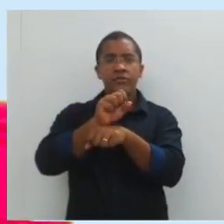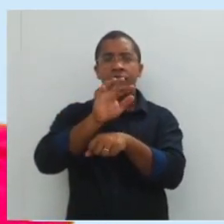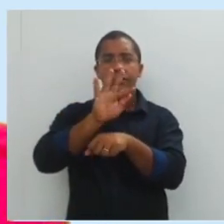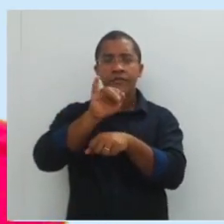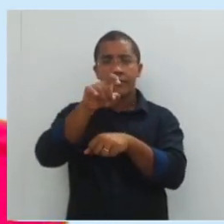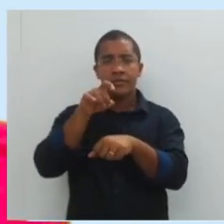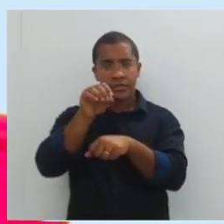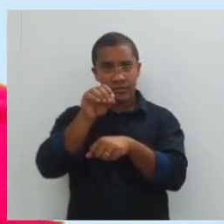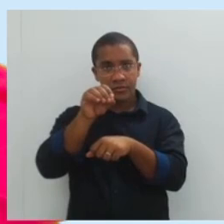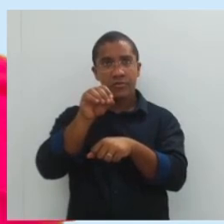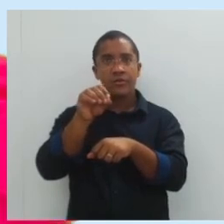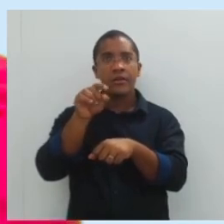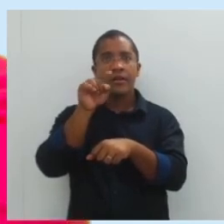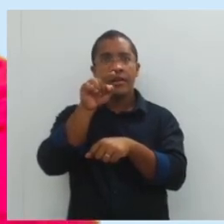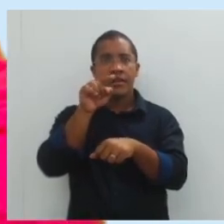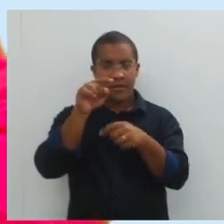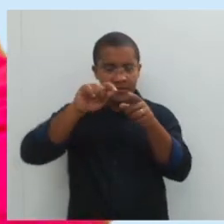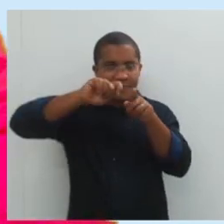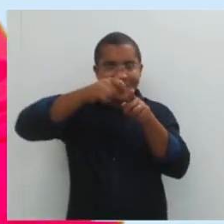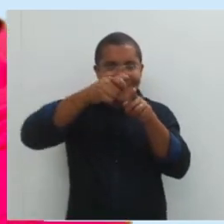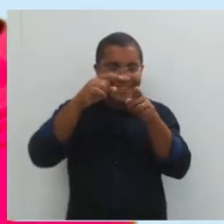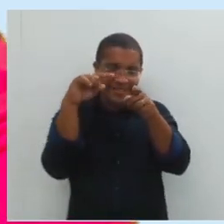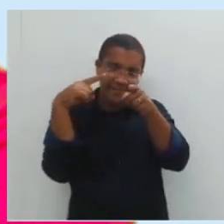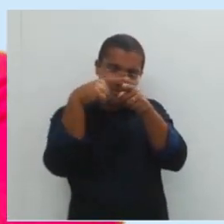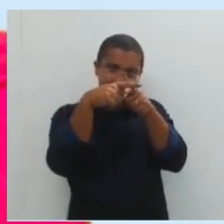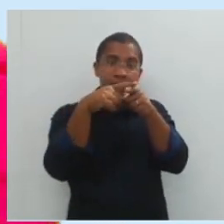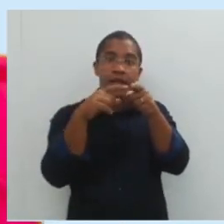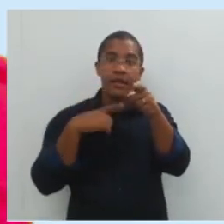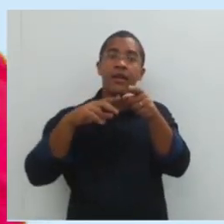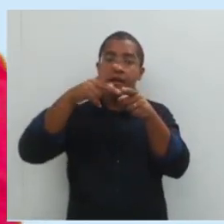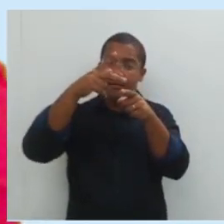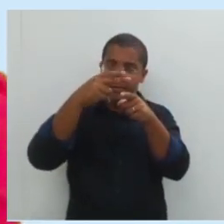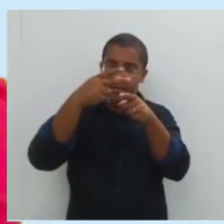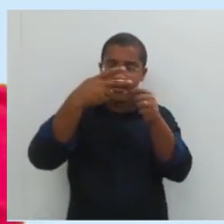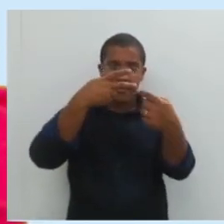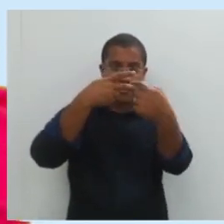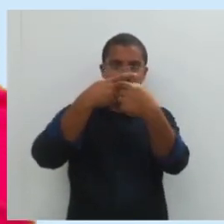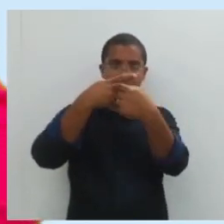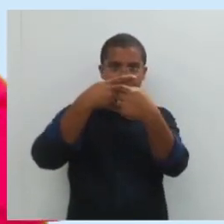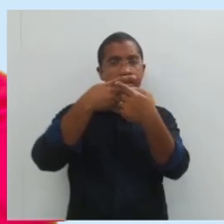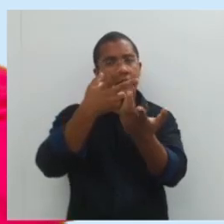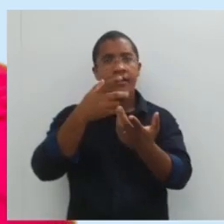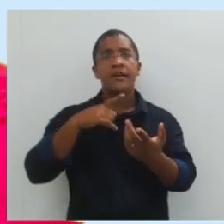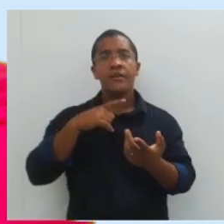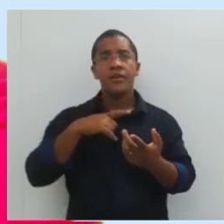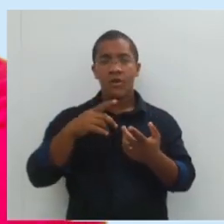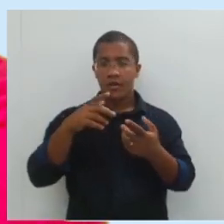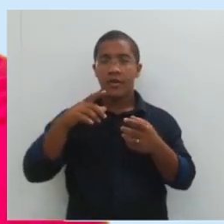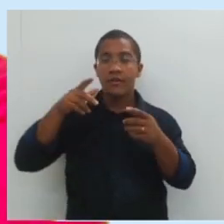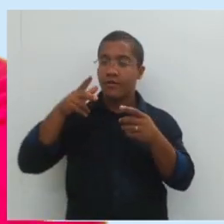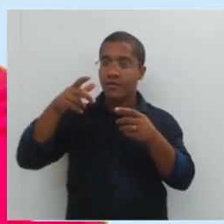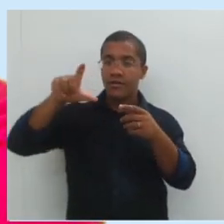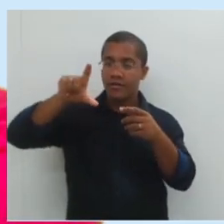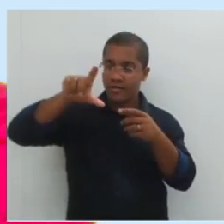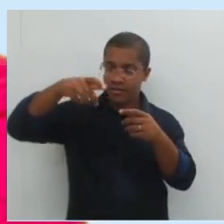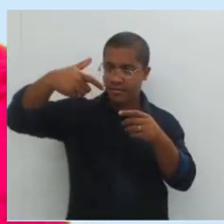fixo. Justamente é o parafusinho da tesoura. Aqui na ponta, onde eu coloco os